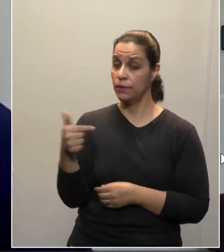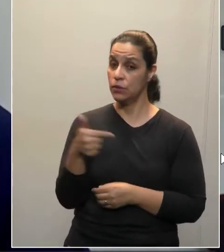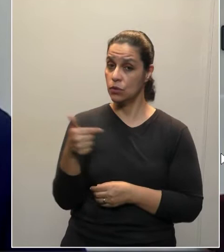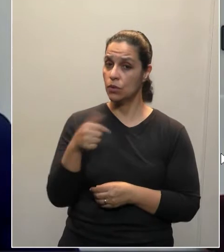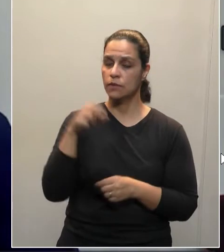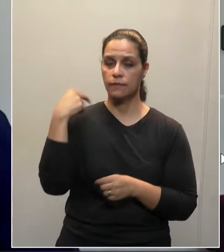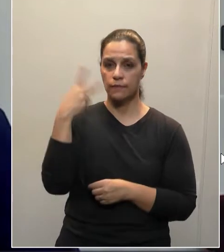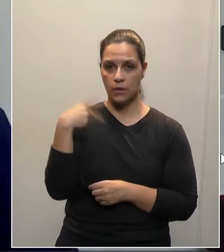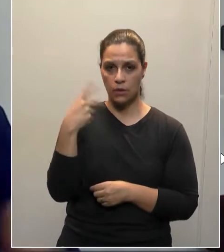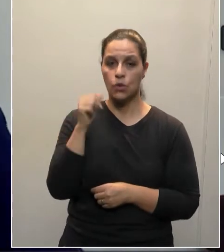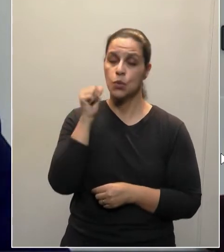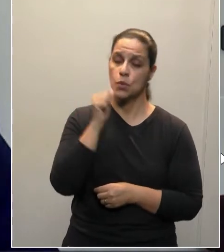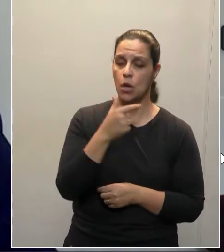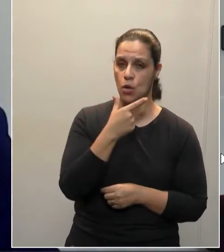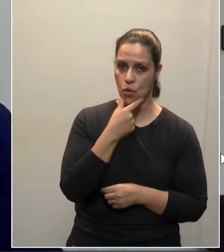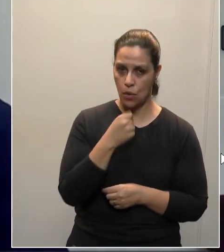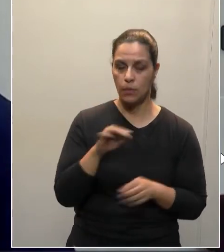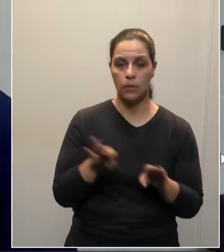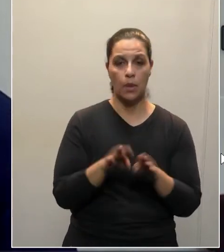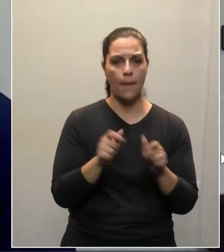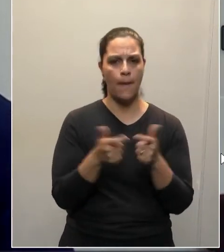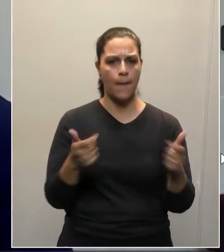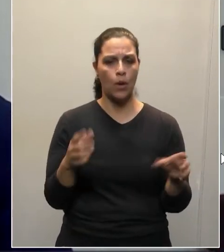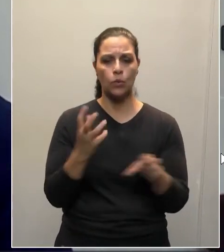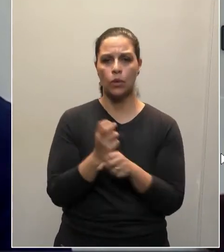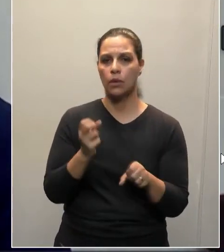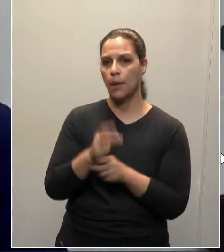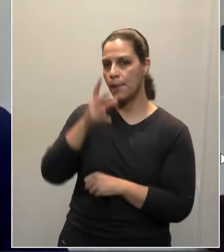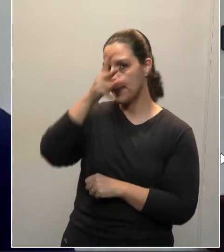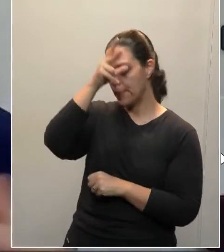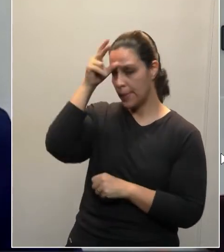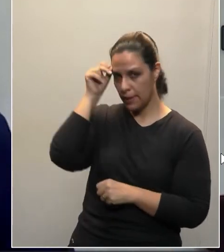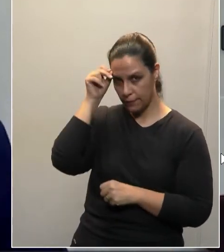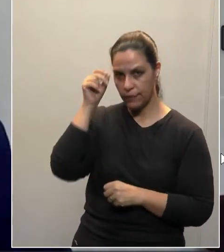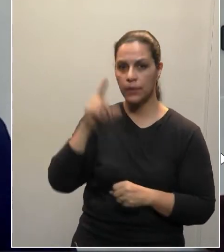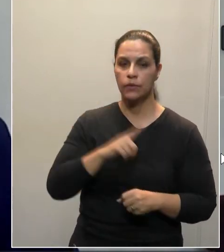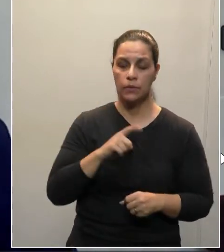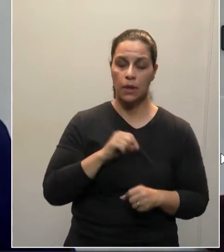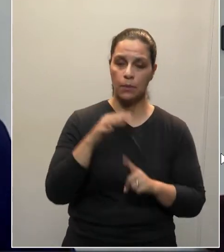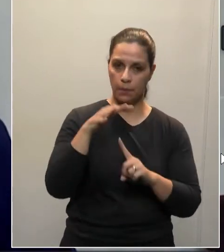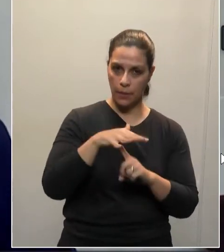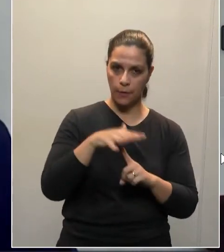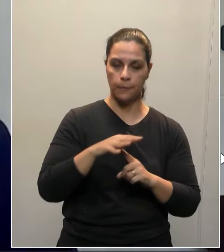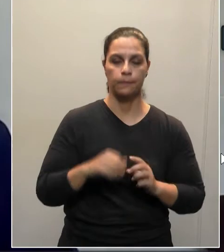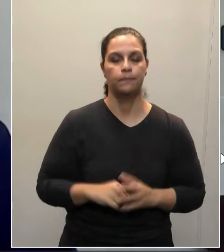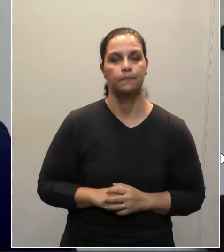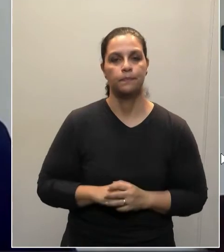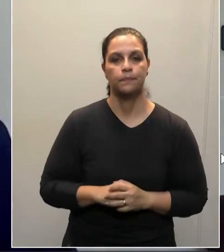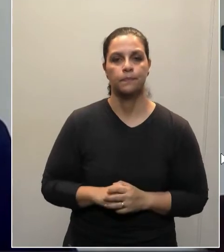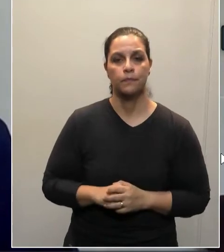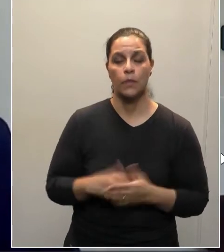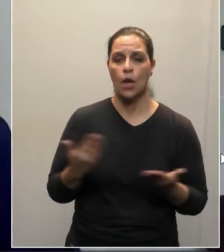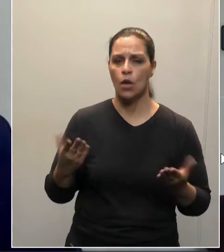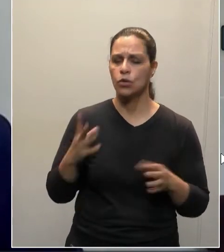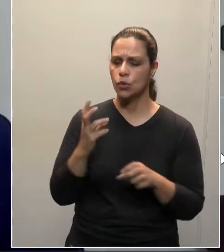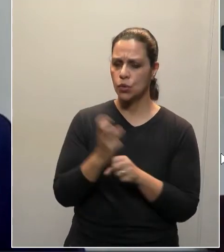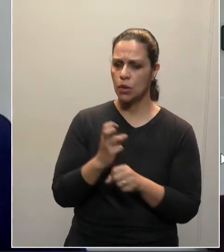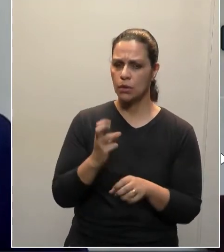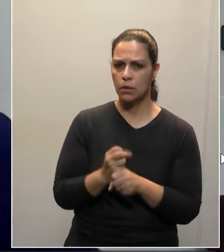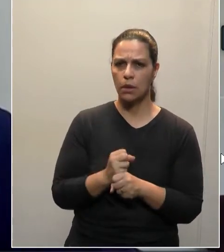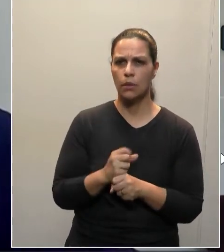vereadoras. E também ampliamos o número de prefeitos e prefeitas no Paraná, chegando